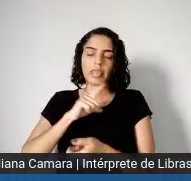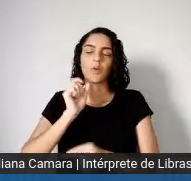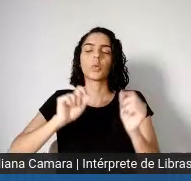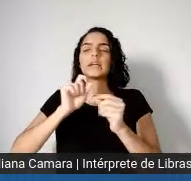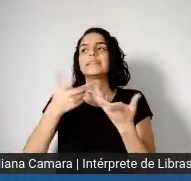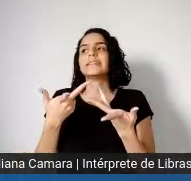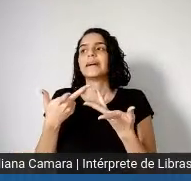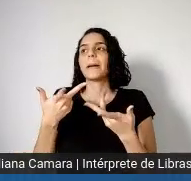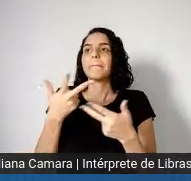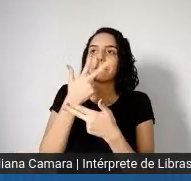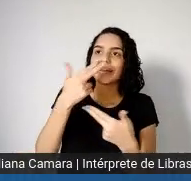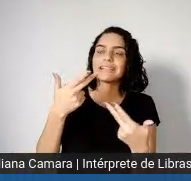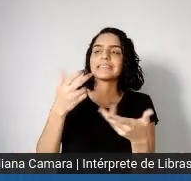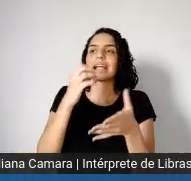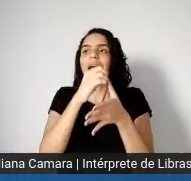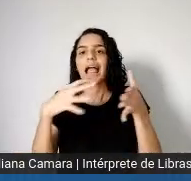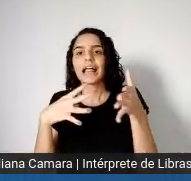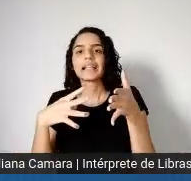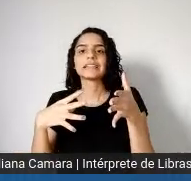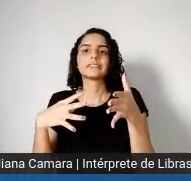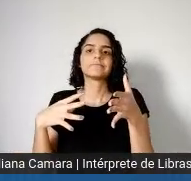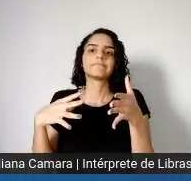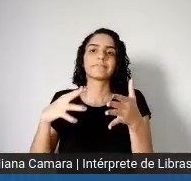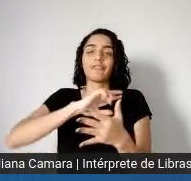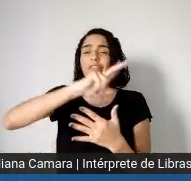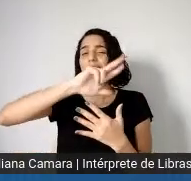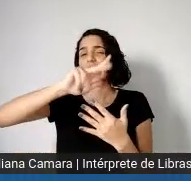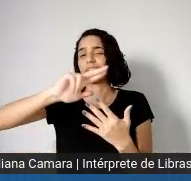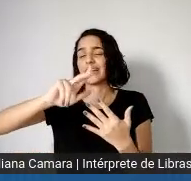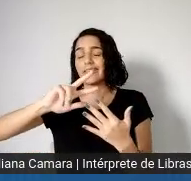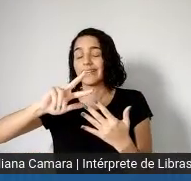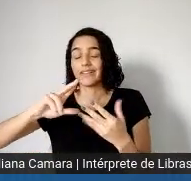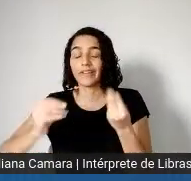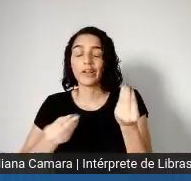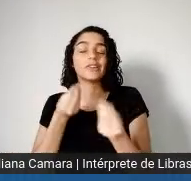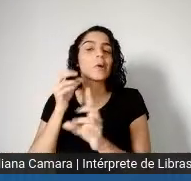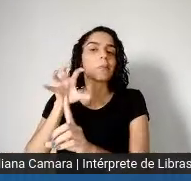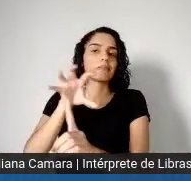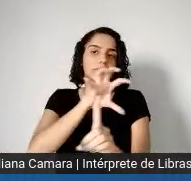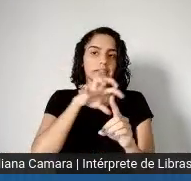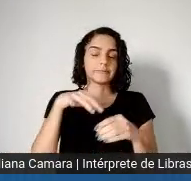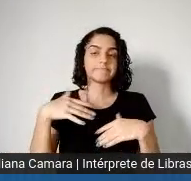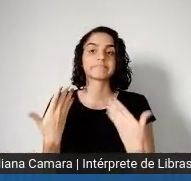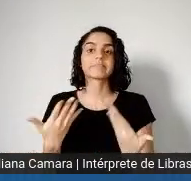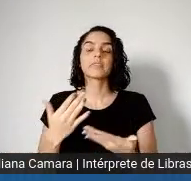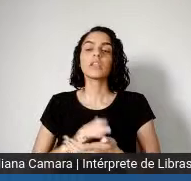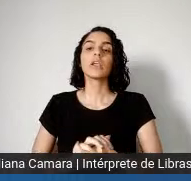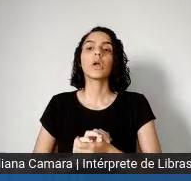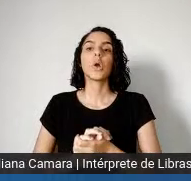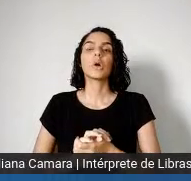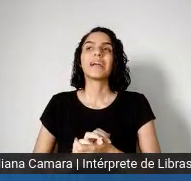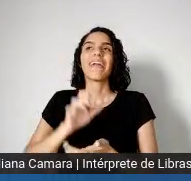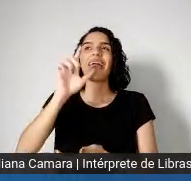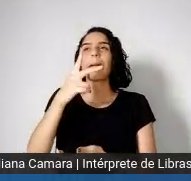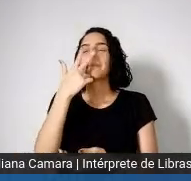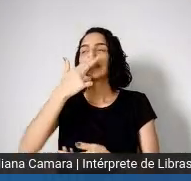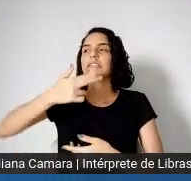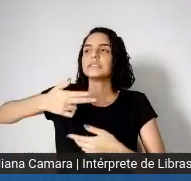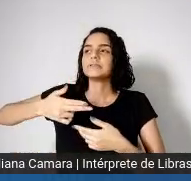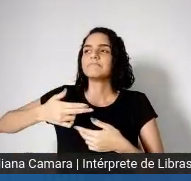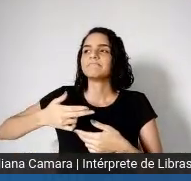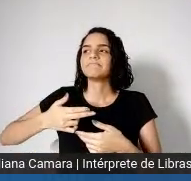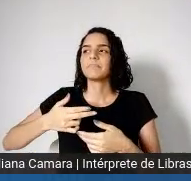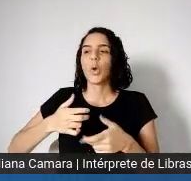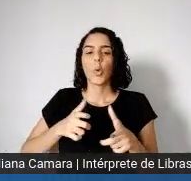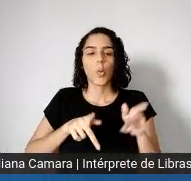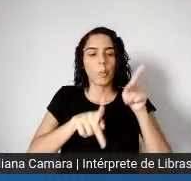diversas nas populações, né, e essa, essa diversidade que existe nas populações, ou